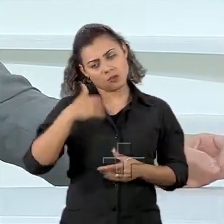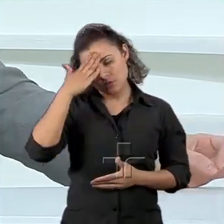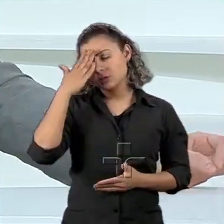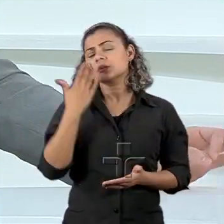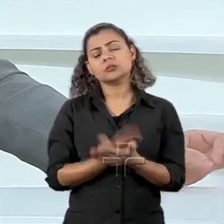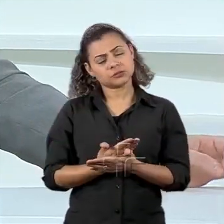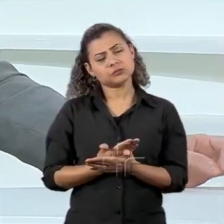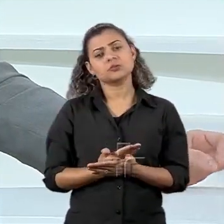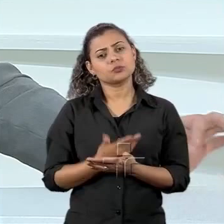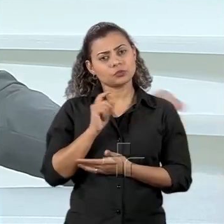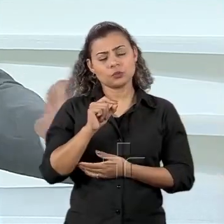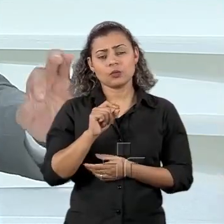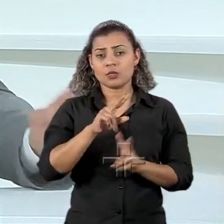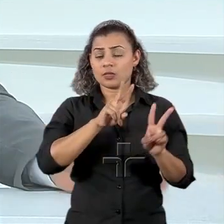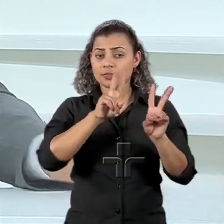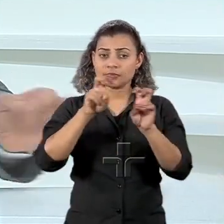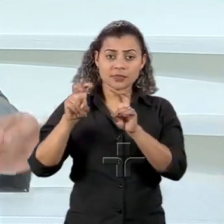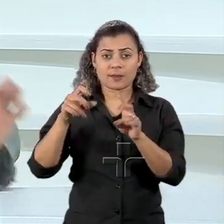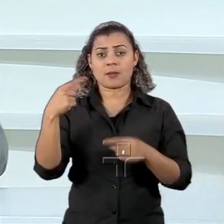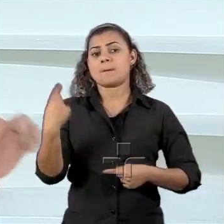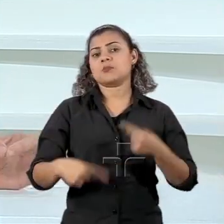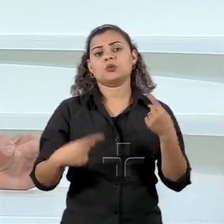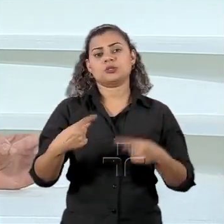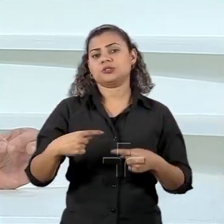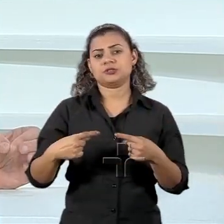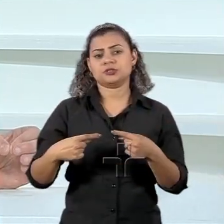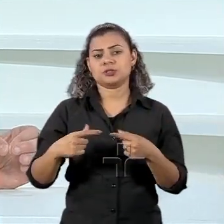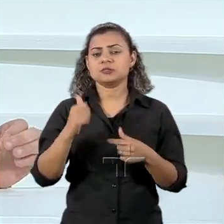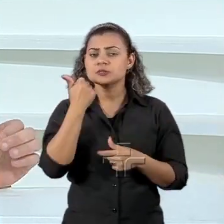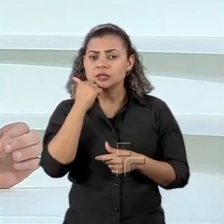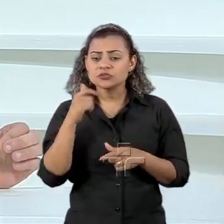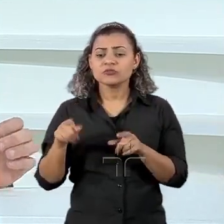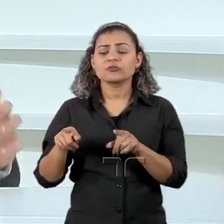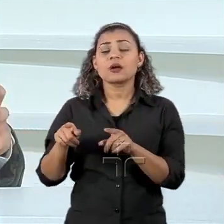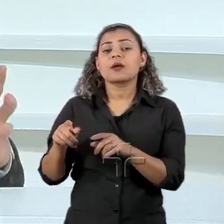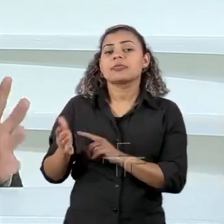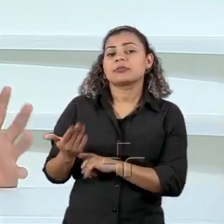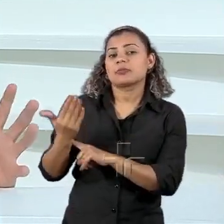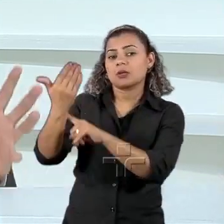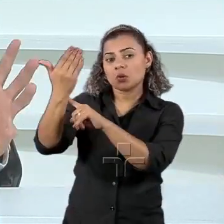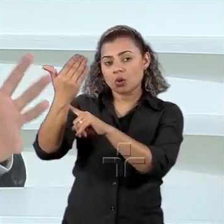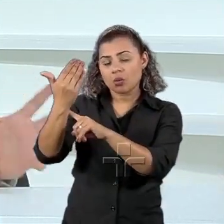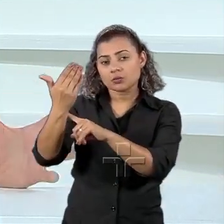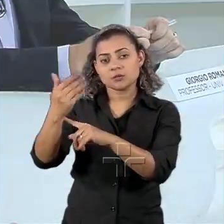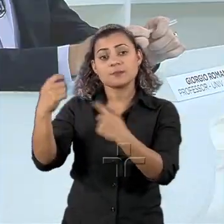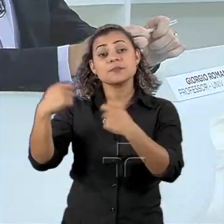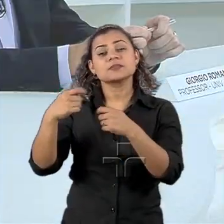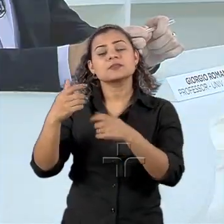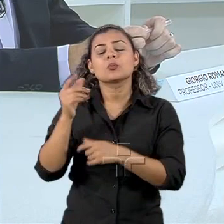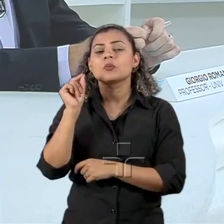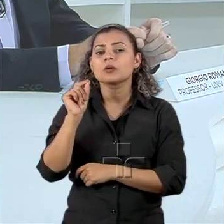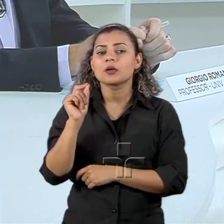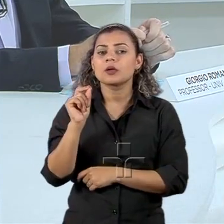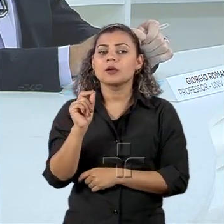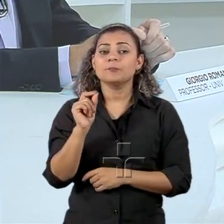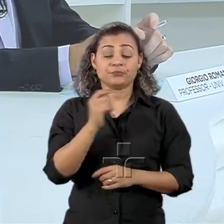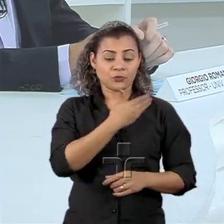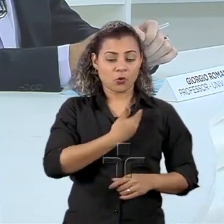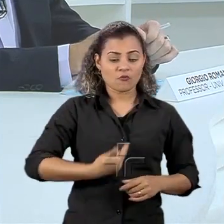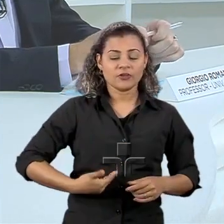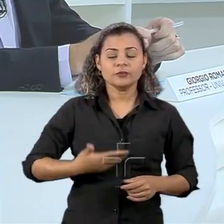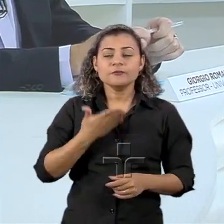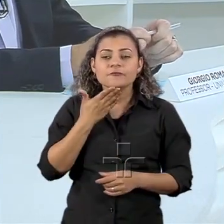o tema da política científica e tecnológica, ele deve ser facilitado por ações do Estado,